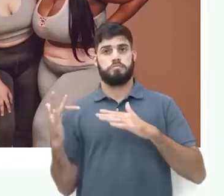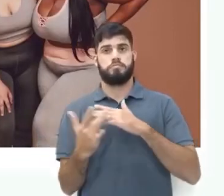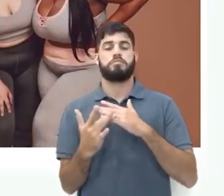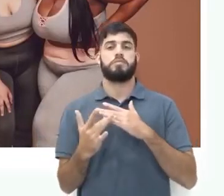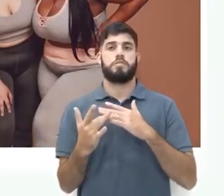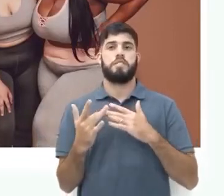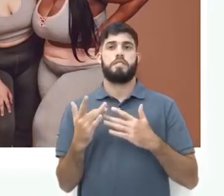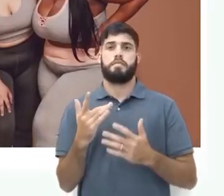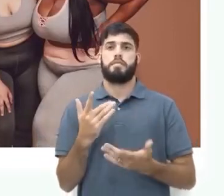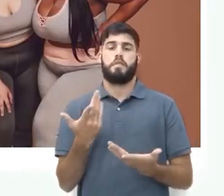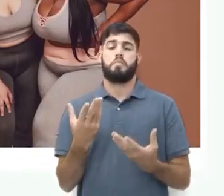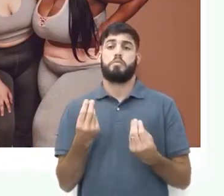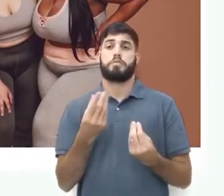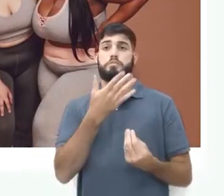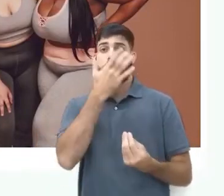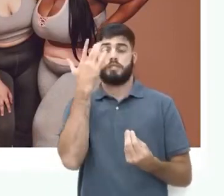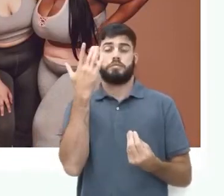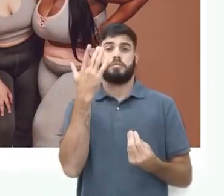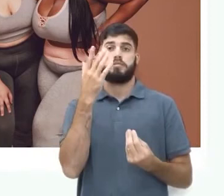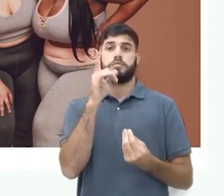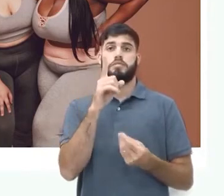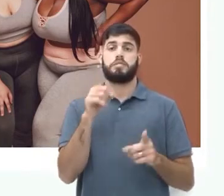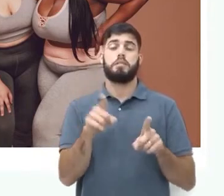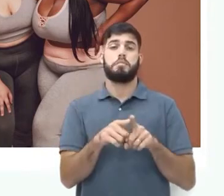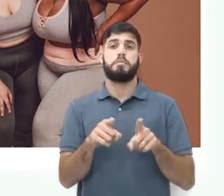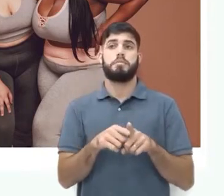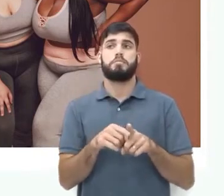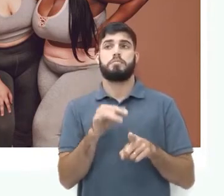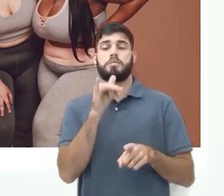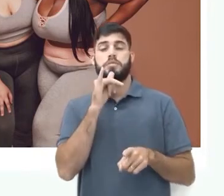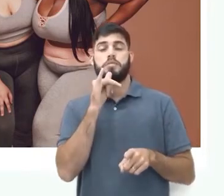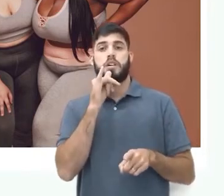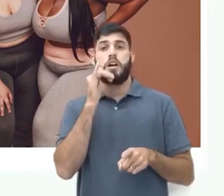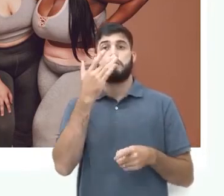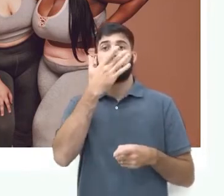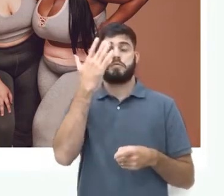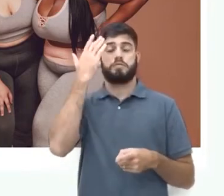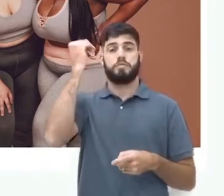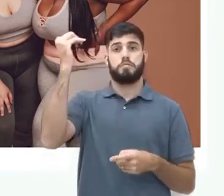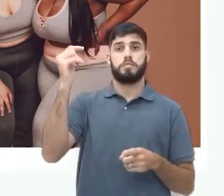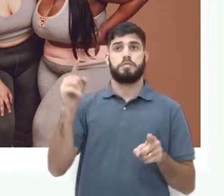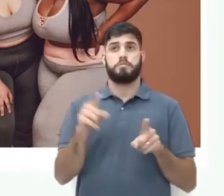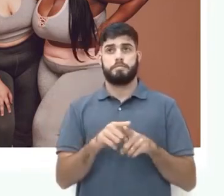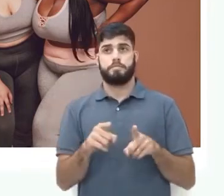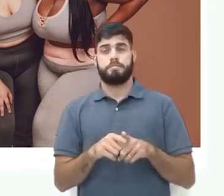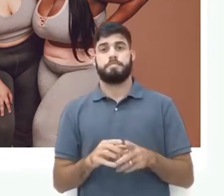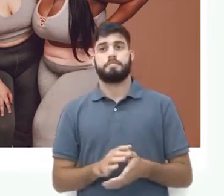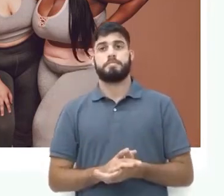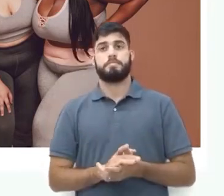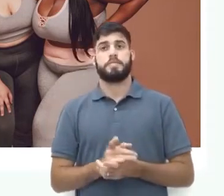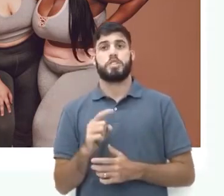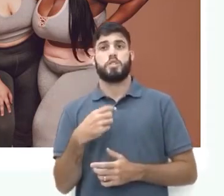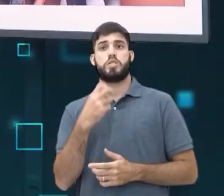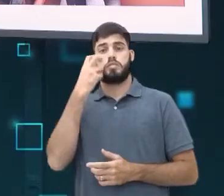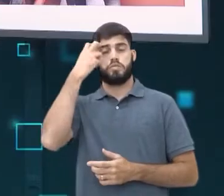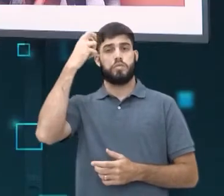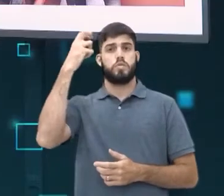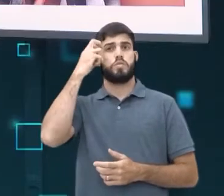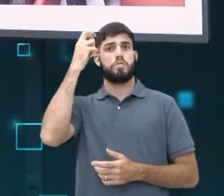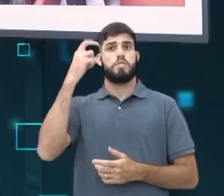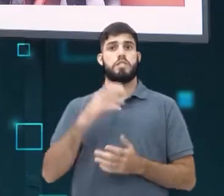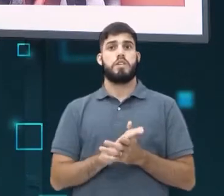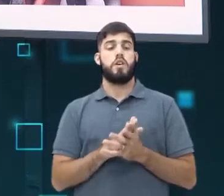é claro que muitas pessoas começaram a integrar. Principalmente os famosos. Aqui no Brasil, a gente tem uma cultura de imitar